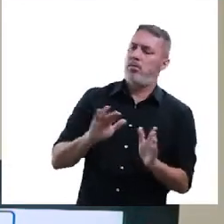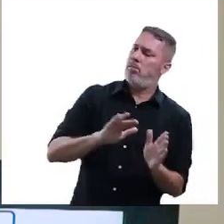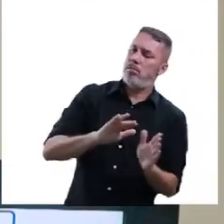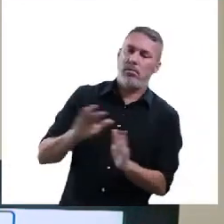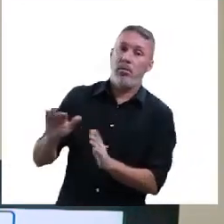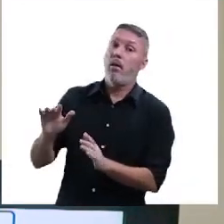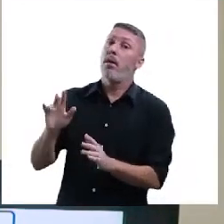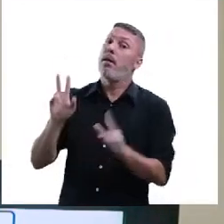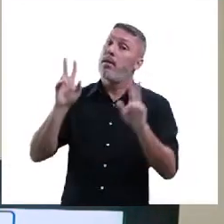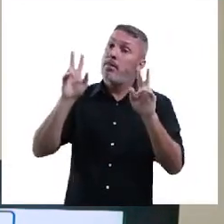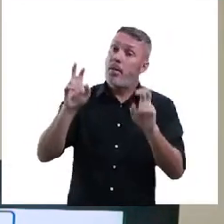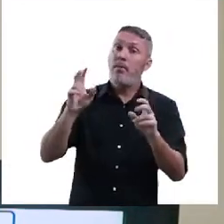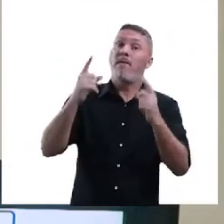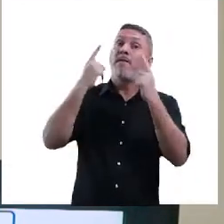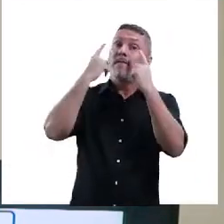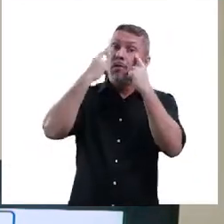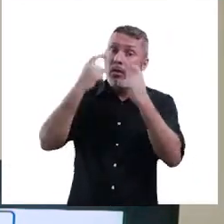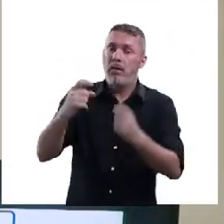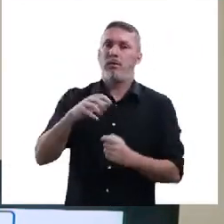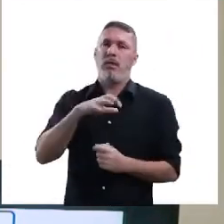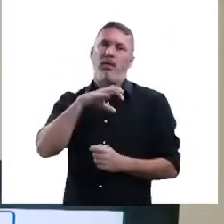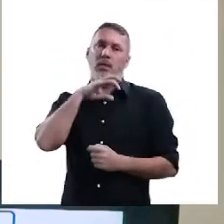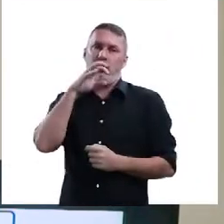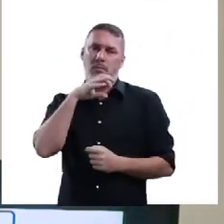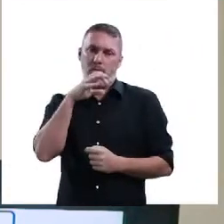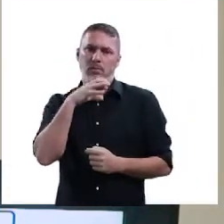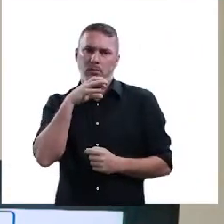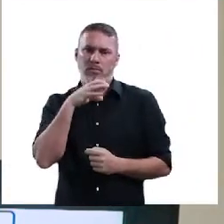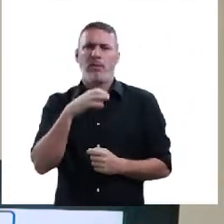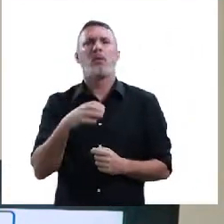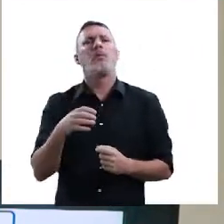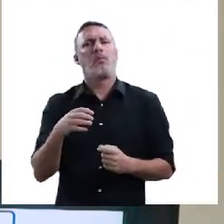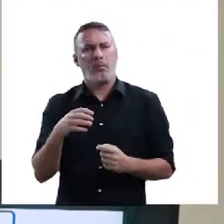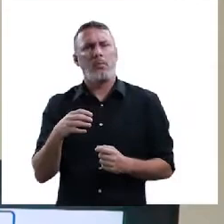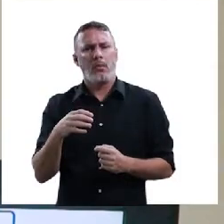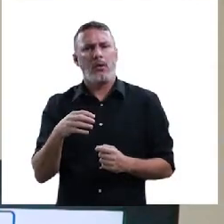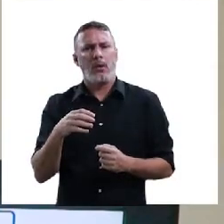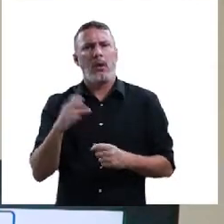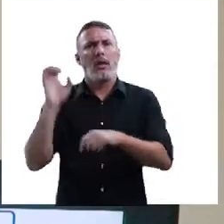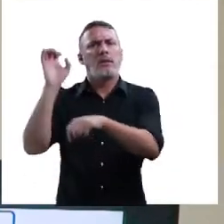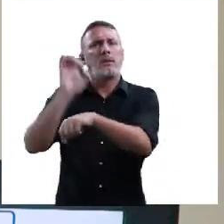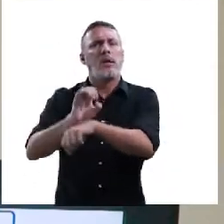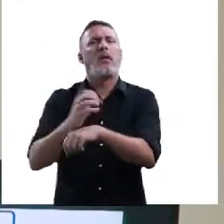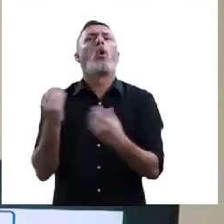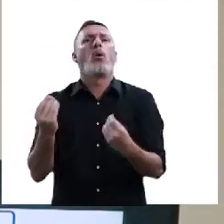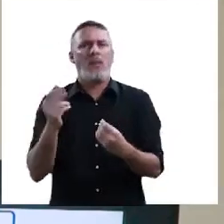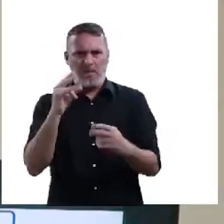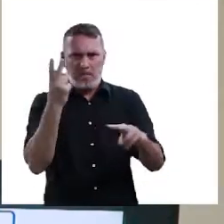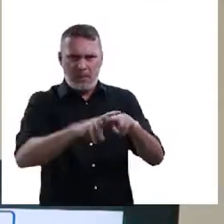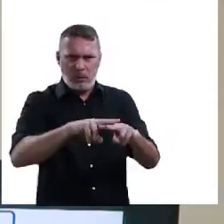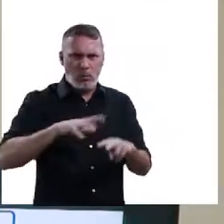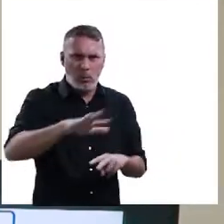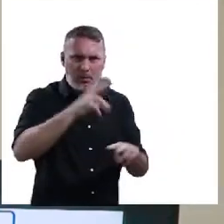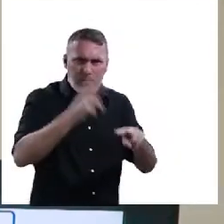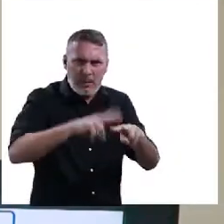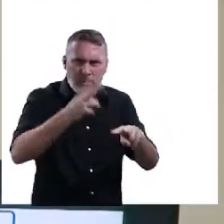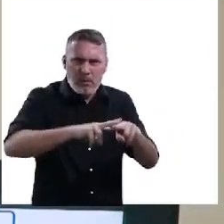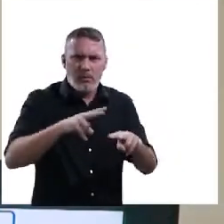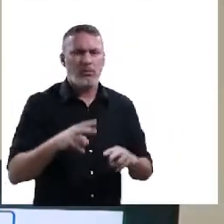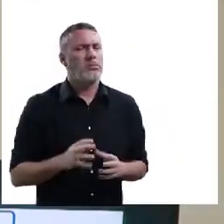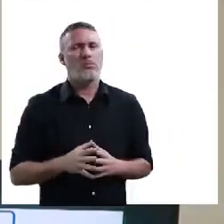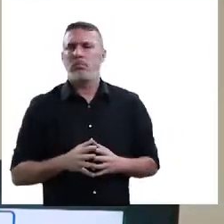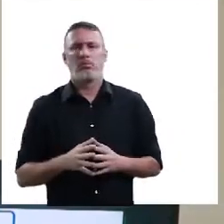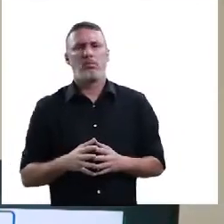Mas, é uma violência contra os animais. Nós precisamos trabalhar nisso aí. O o Estado pode promover? Prender essas pessoas? Não.